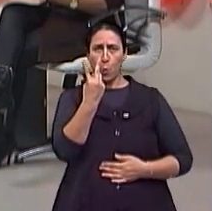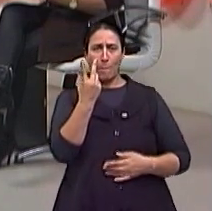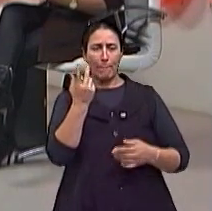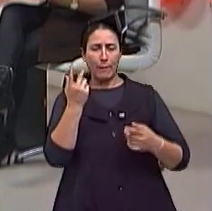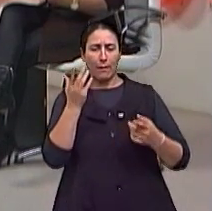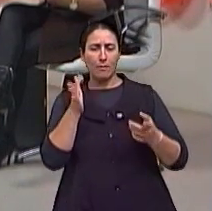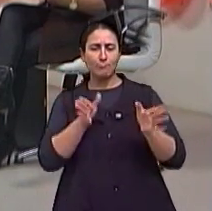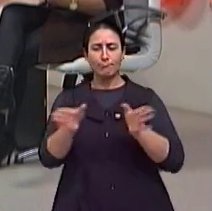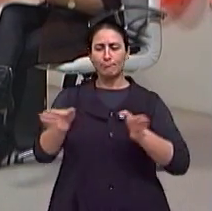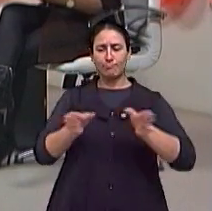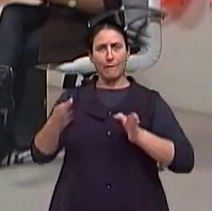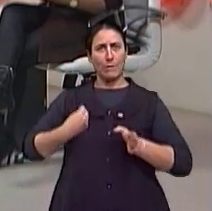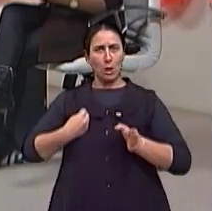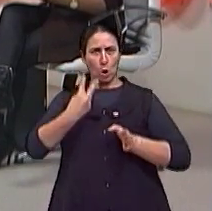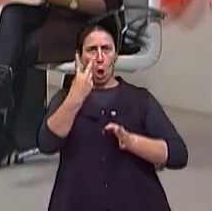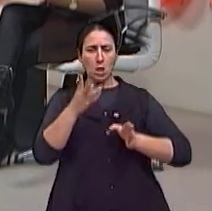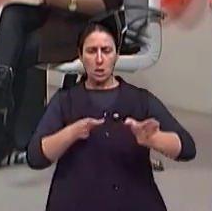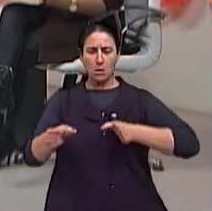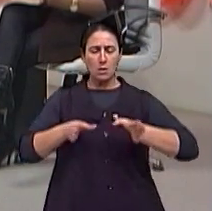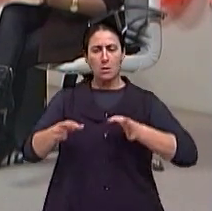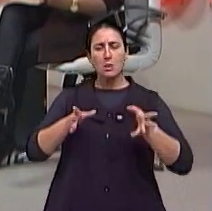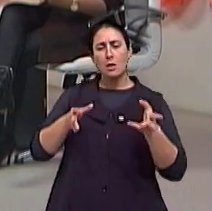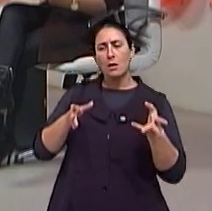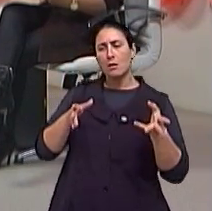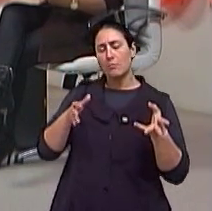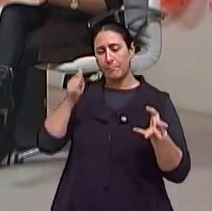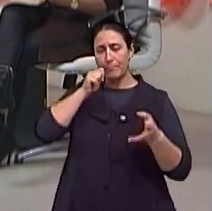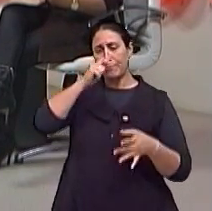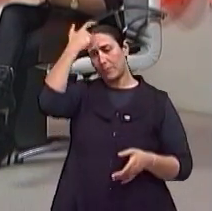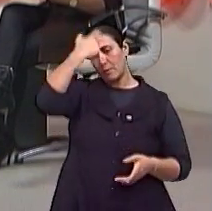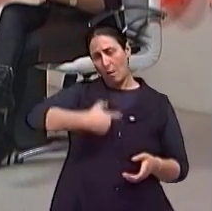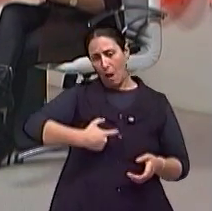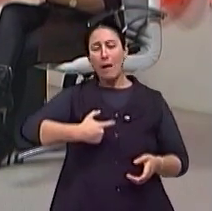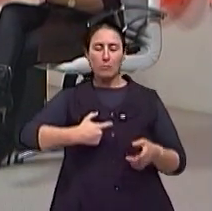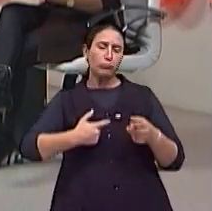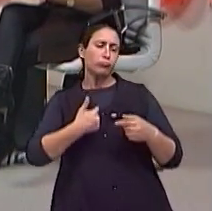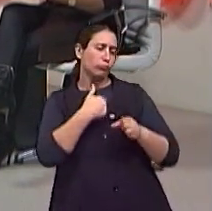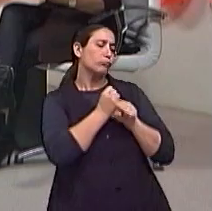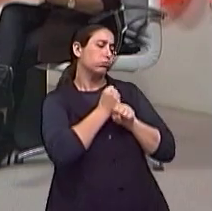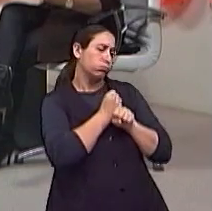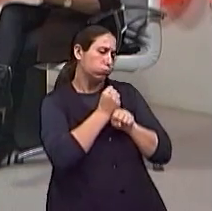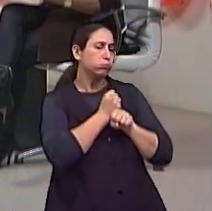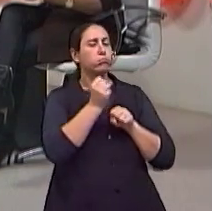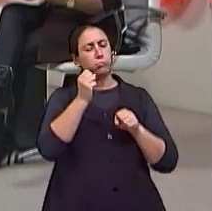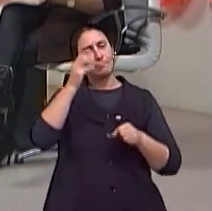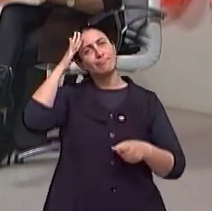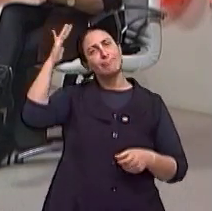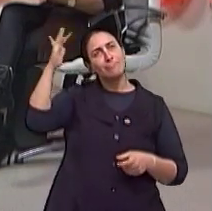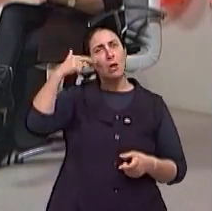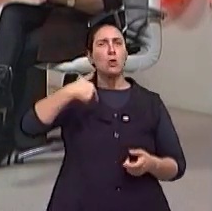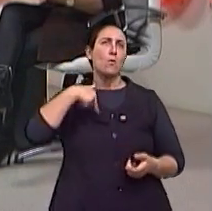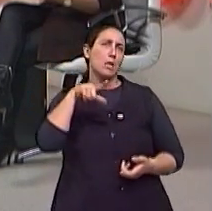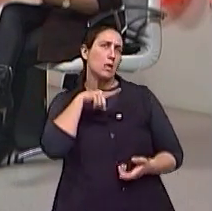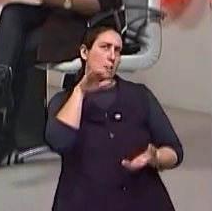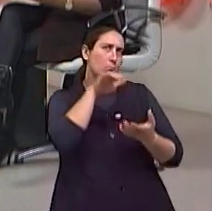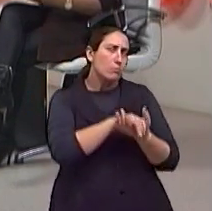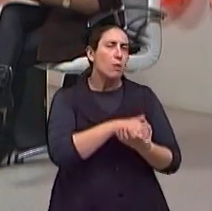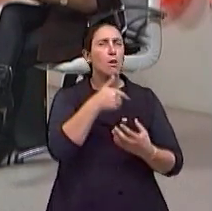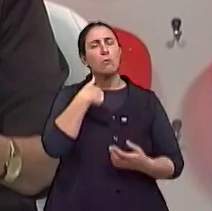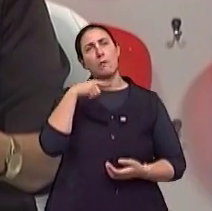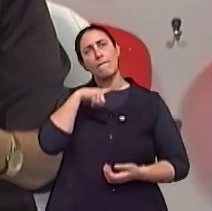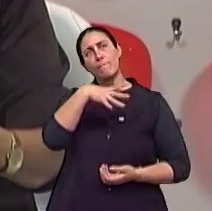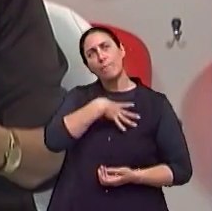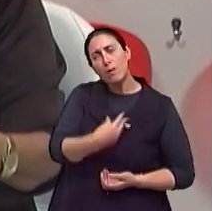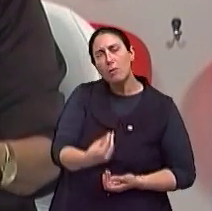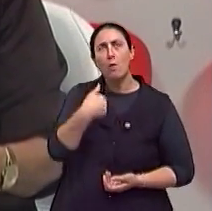para a sociedade, para ela mesma, ela foi uma heterossexual, ela teve filhos, ela tem neta, a neta, ela teve